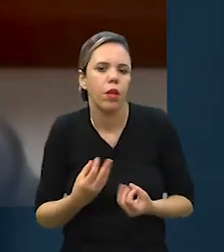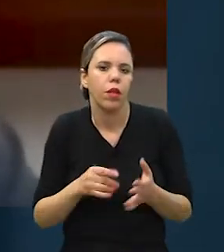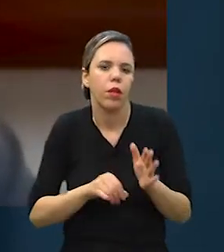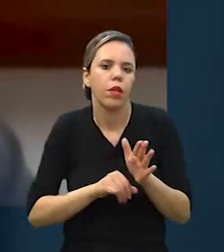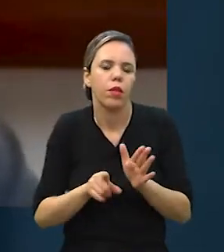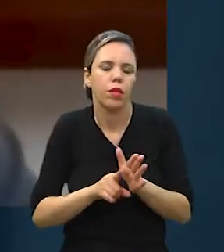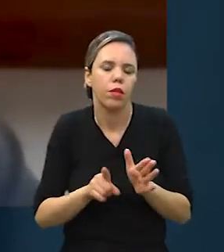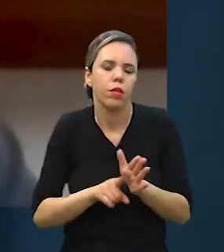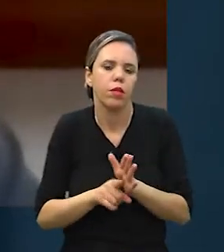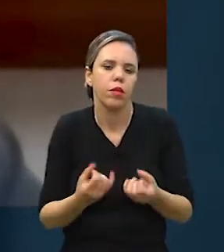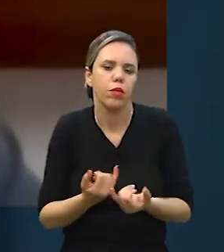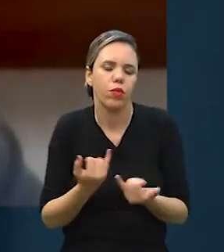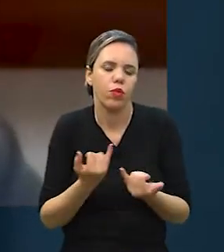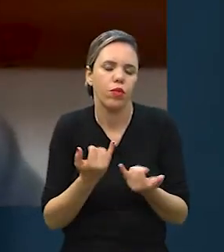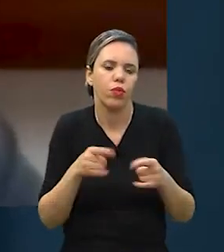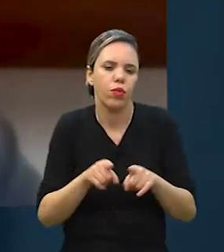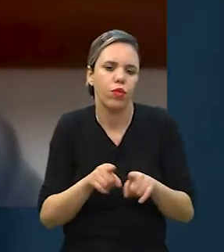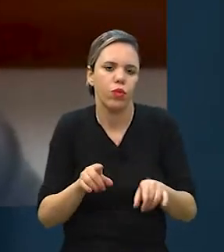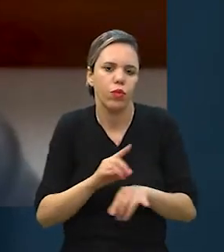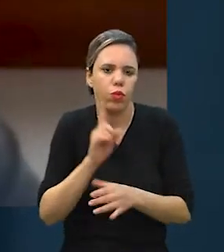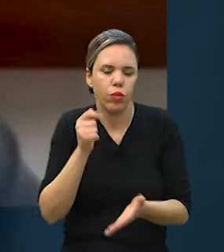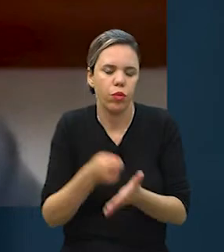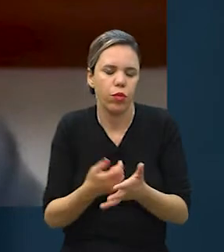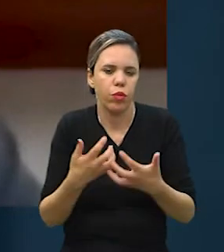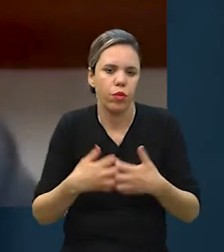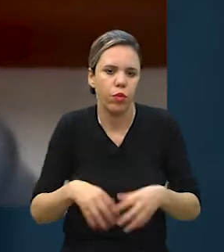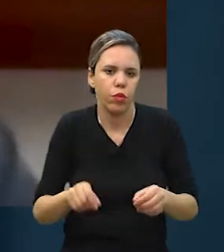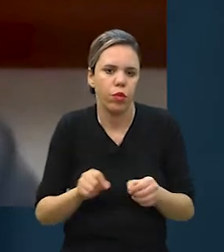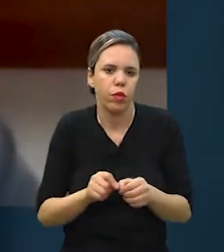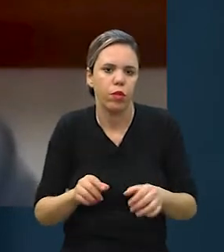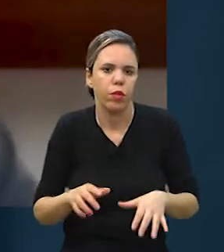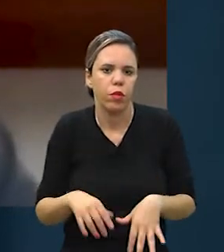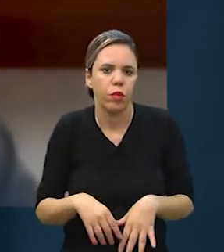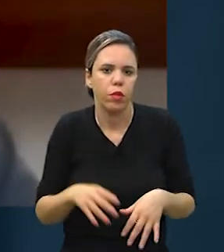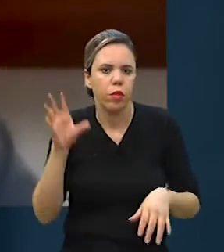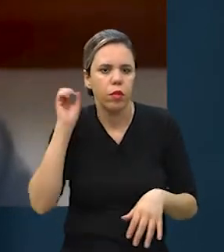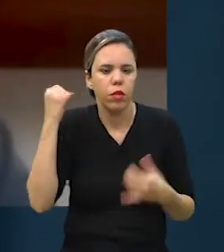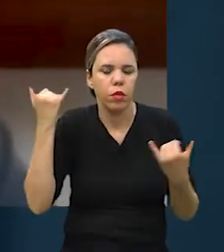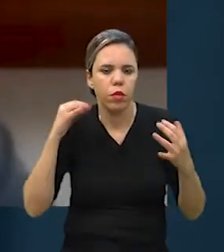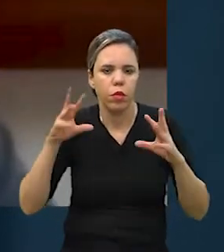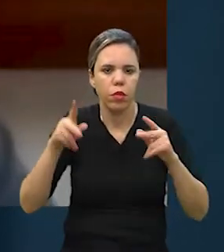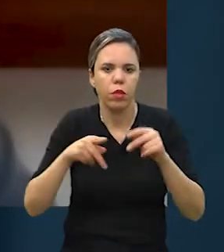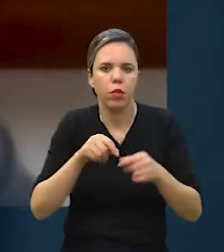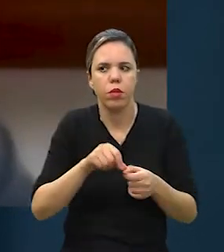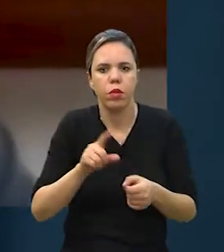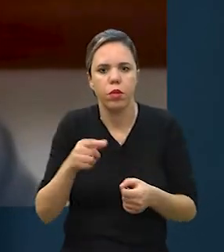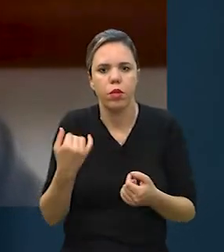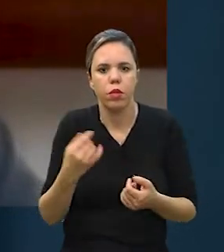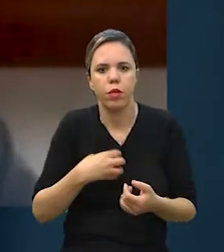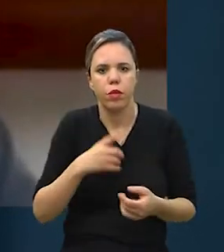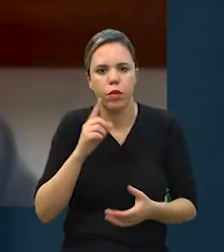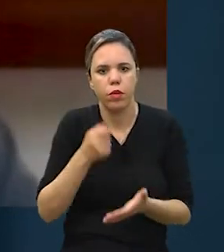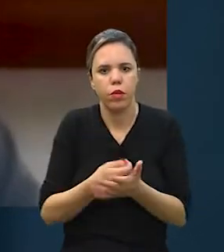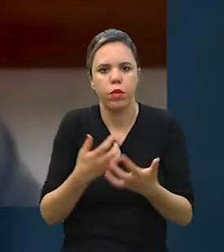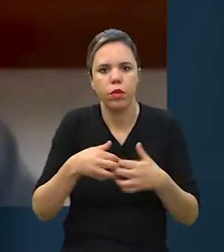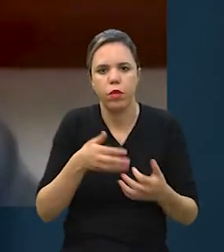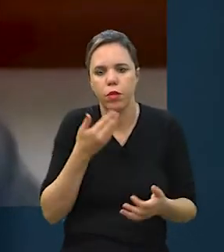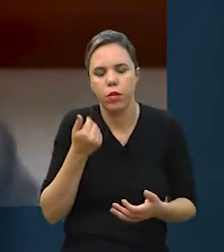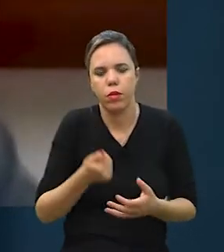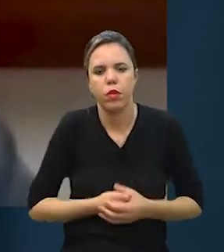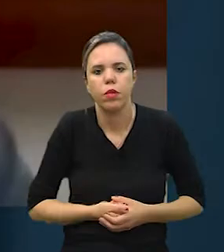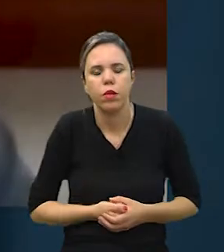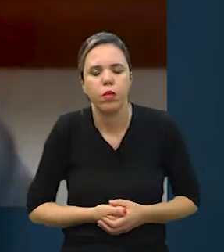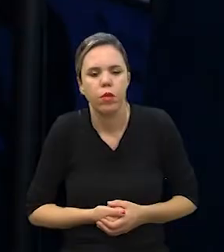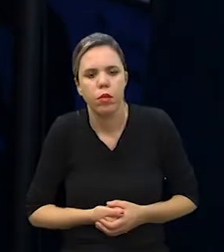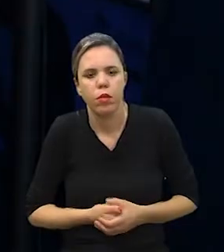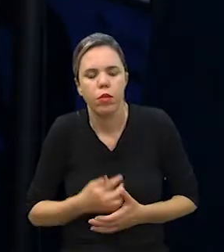muita informação. Então, a gente tem que tomar decisões. O CEO vai tomar a decisão, mas ouvir todos os pontos é o que vai fazer essa decisão ficar mais